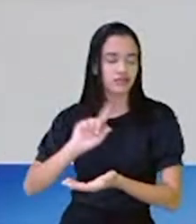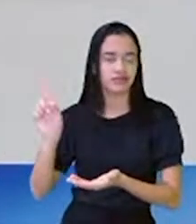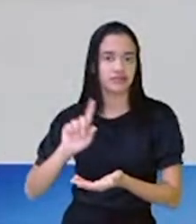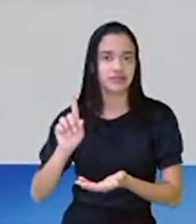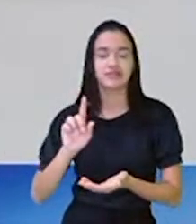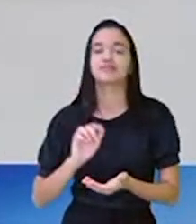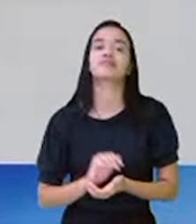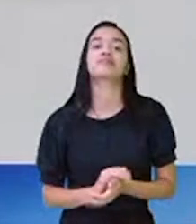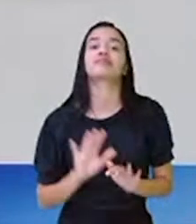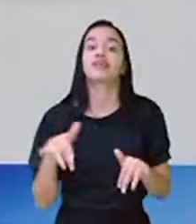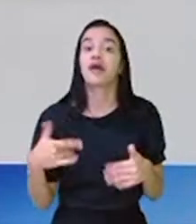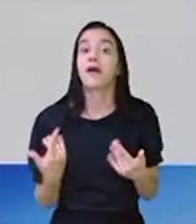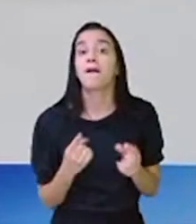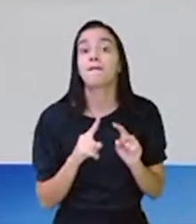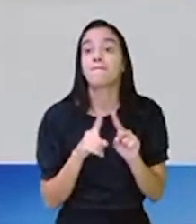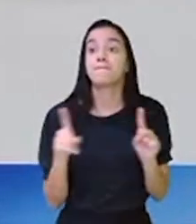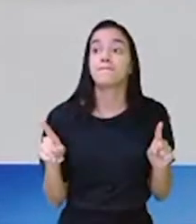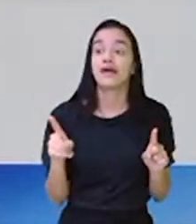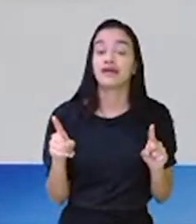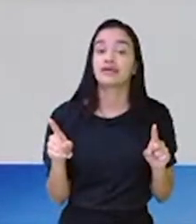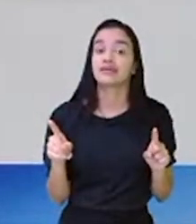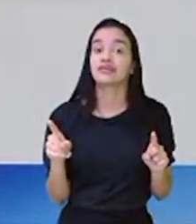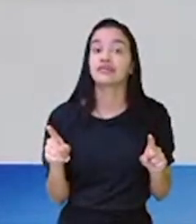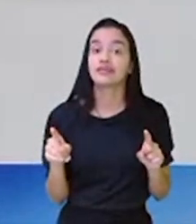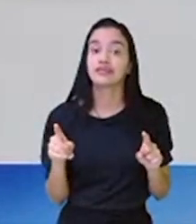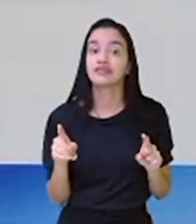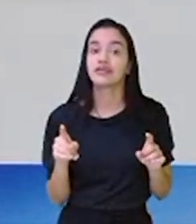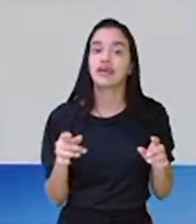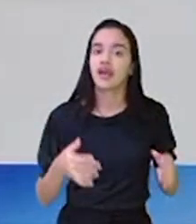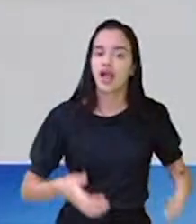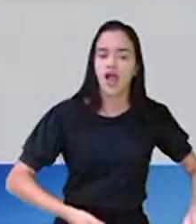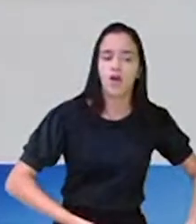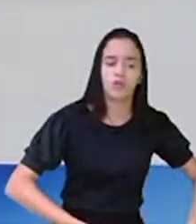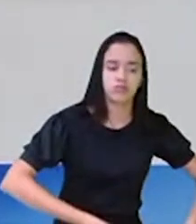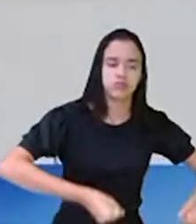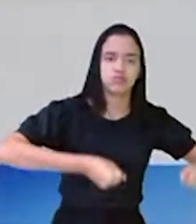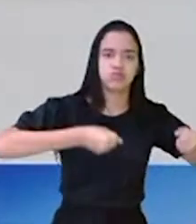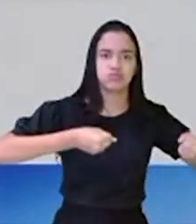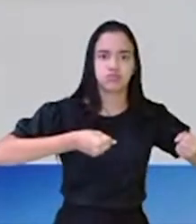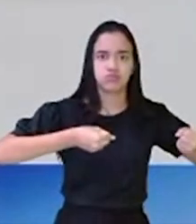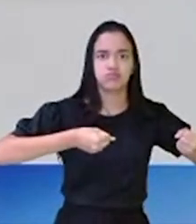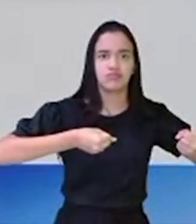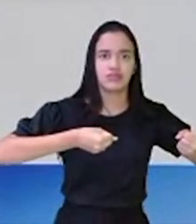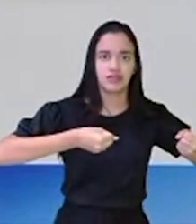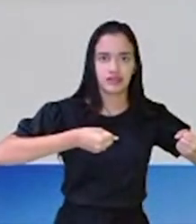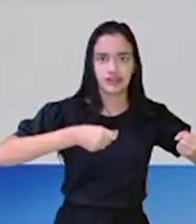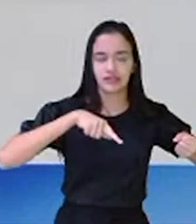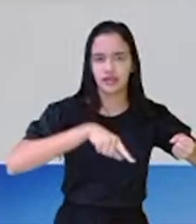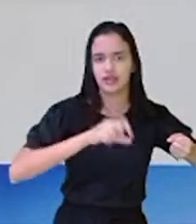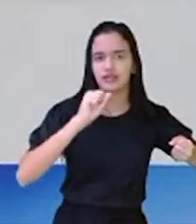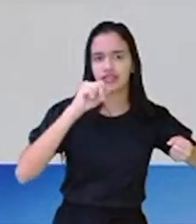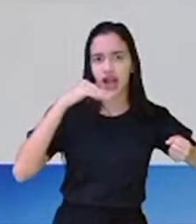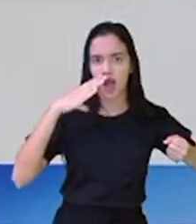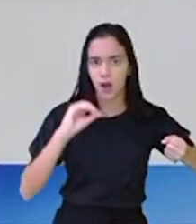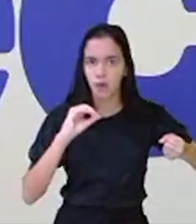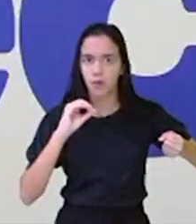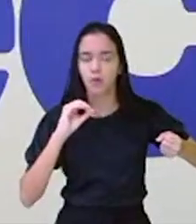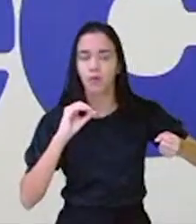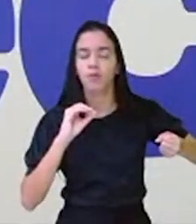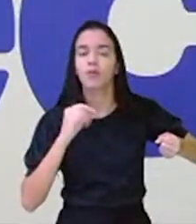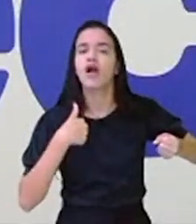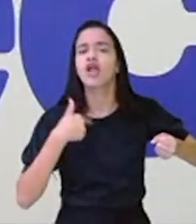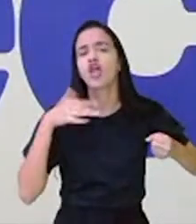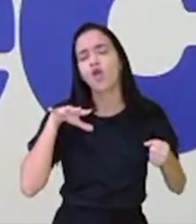nesse ditado. Mas, saco vazio não põe em pé. É um ditado, eu conheço esse ditado, sabia, Ana? Você conhece a professora Gátia?